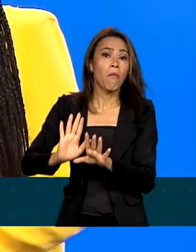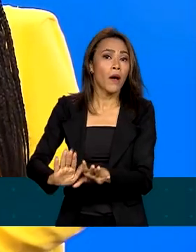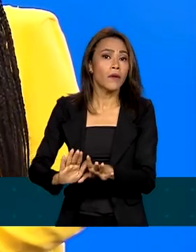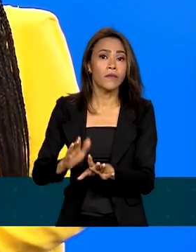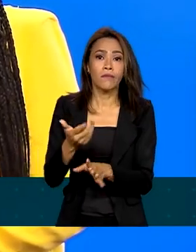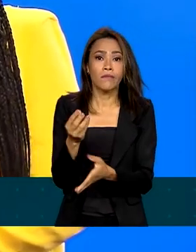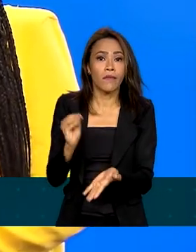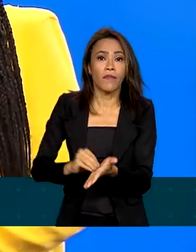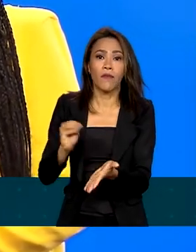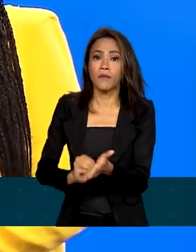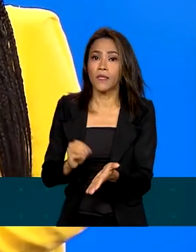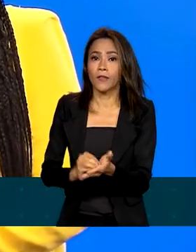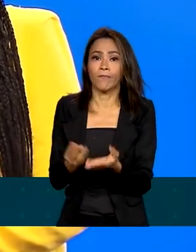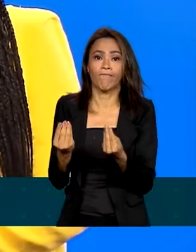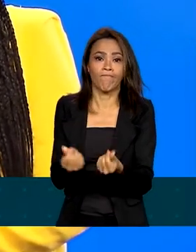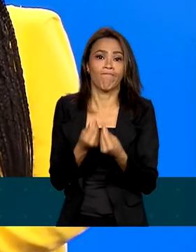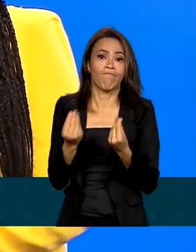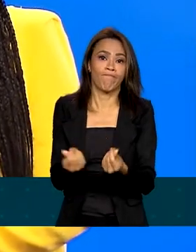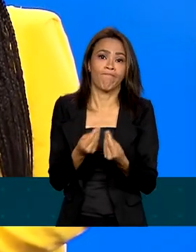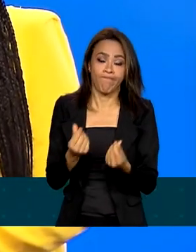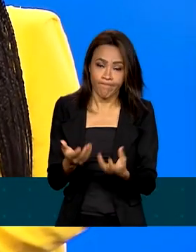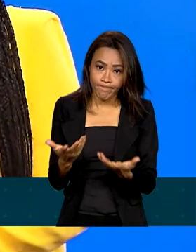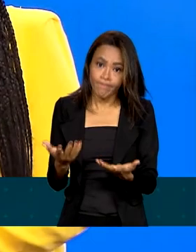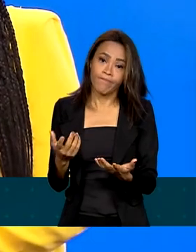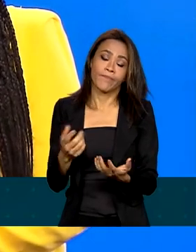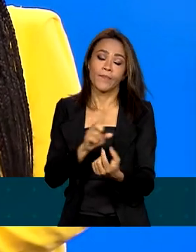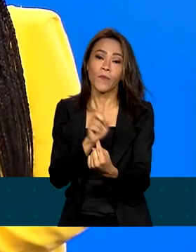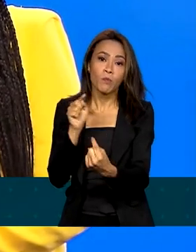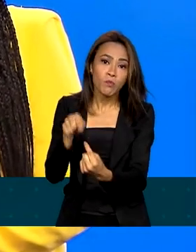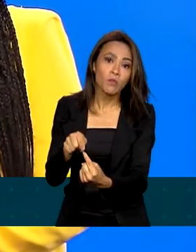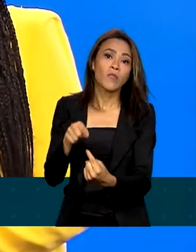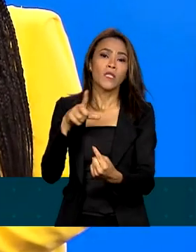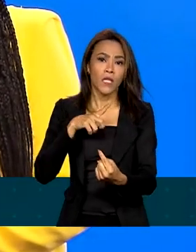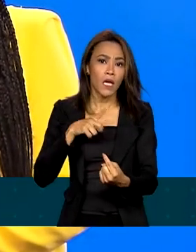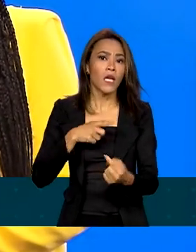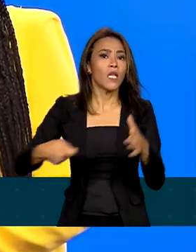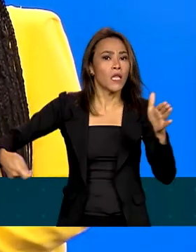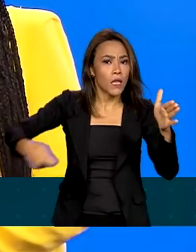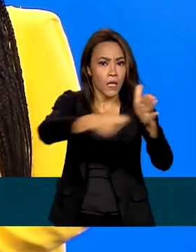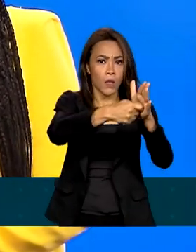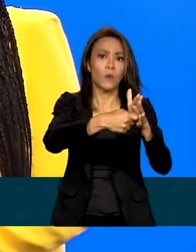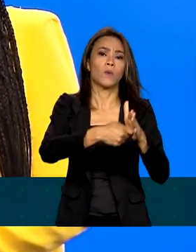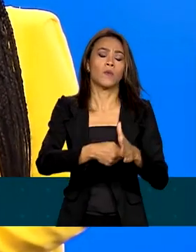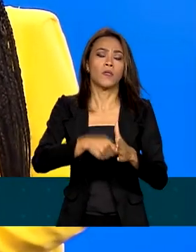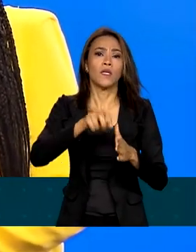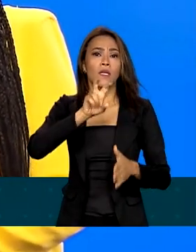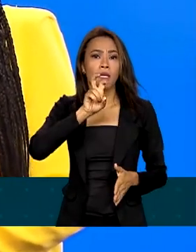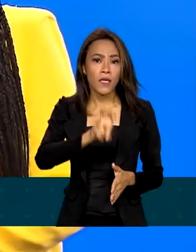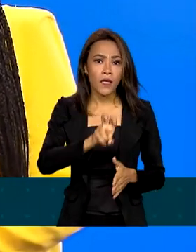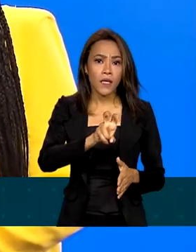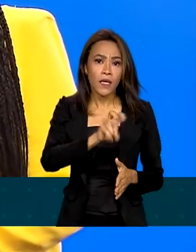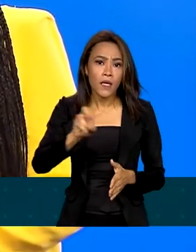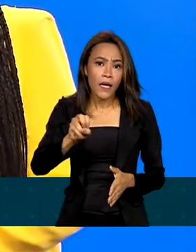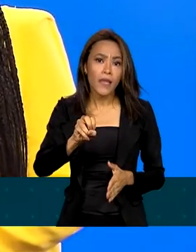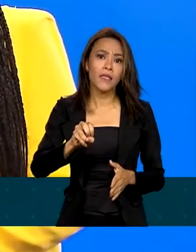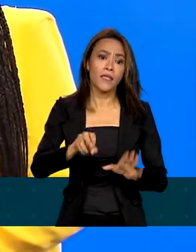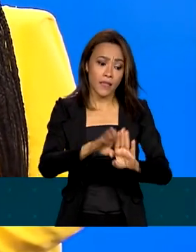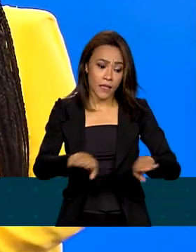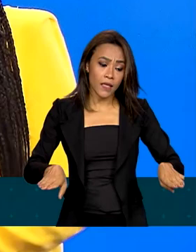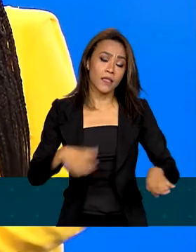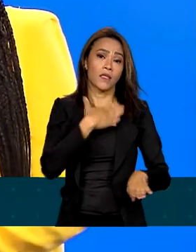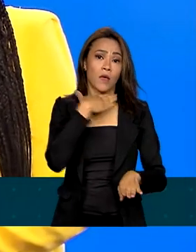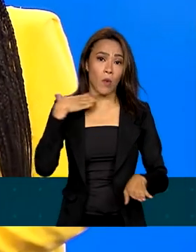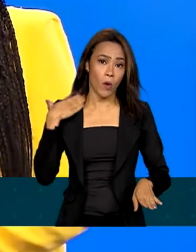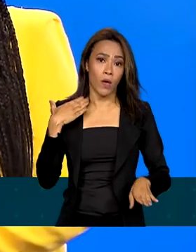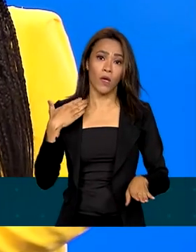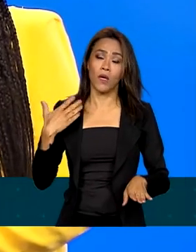eficácia. É objetivo. Há denúncias de cerca de 500 crianças que morreram nos últimos